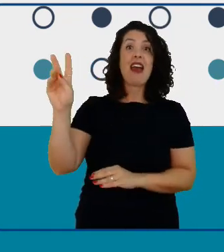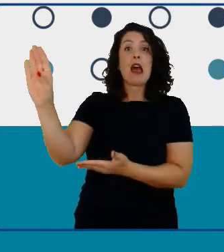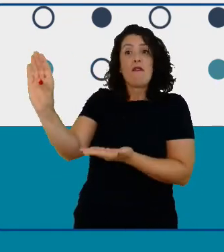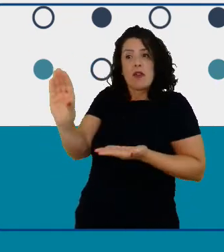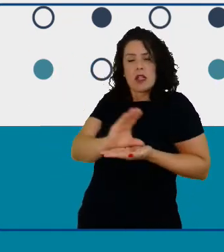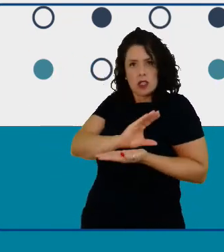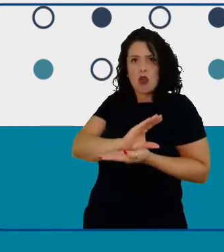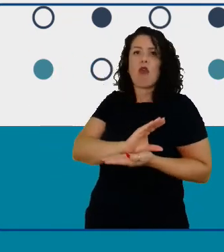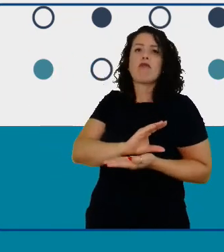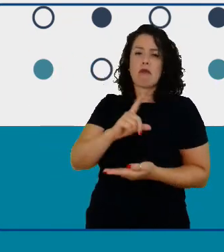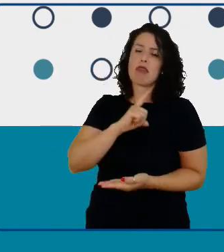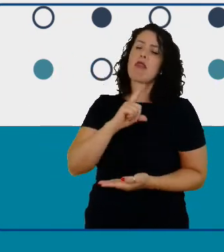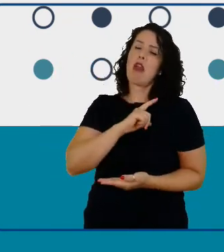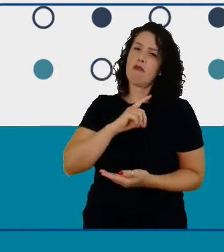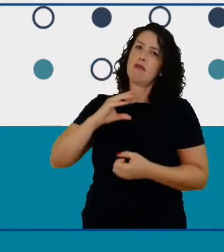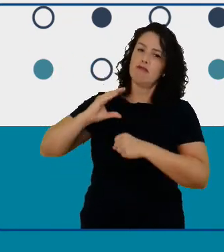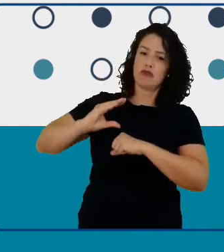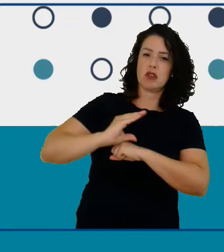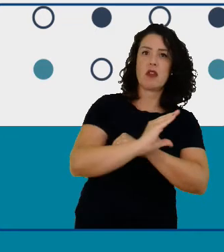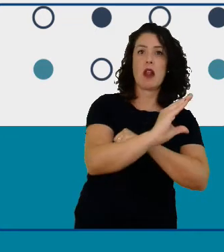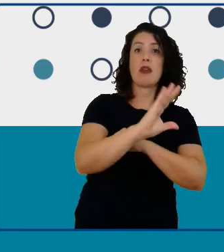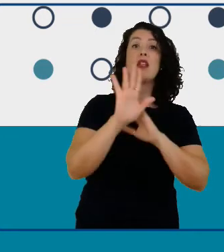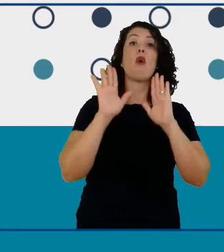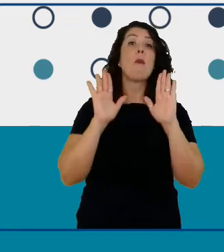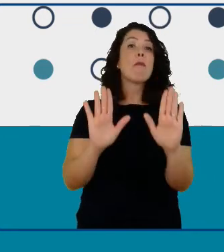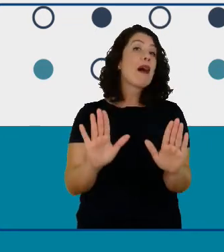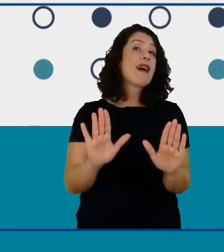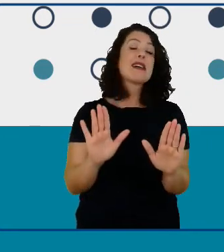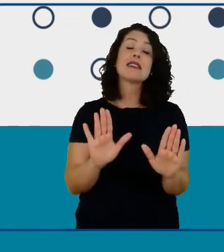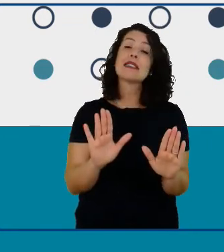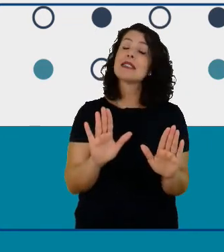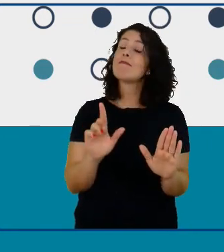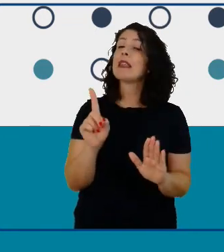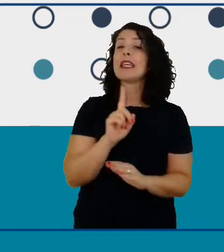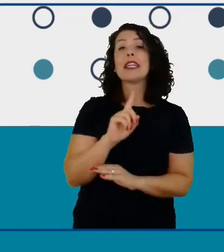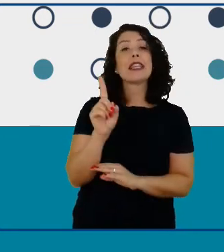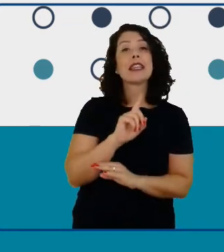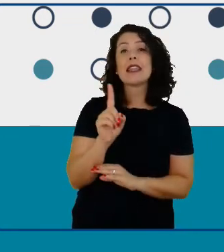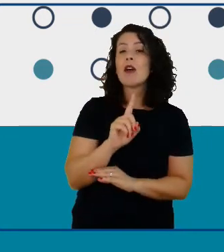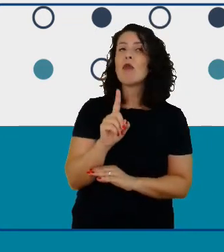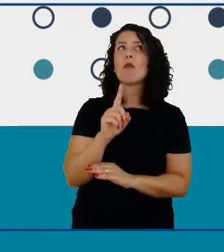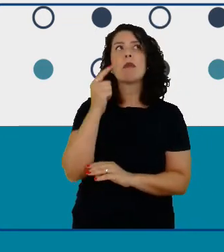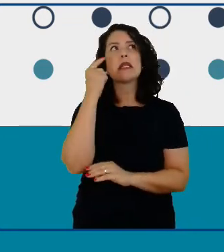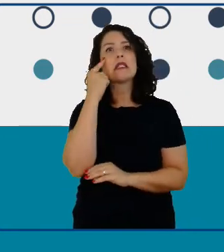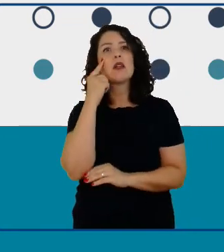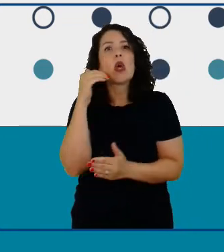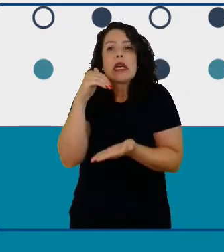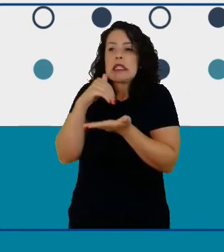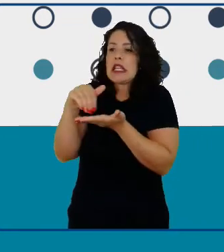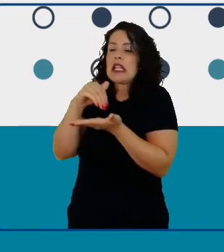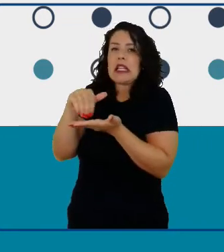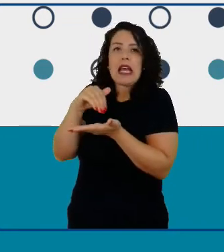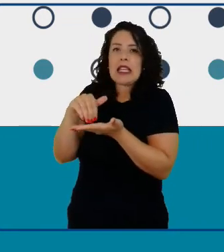momento mas não foi financiado diretamente pela Secretaria de Educação